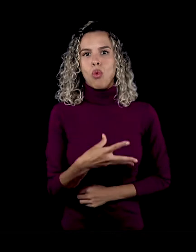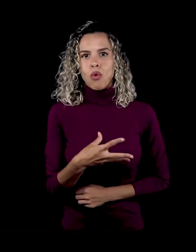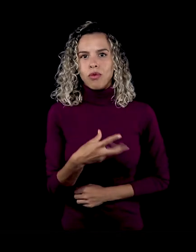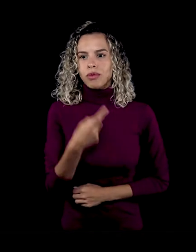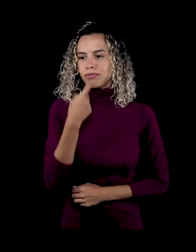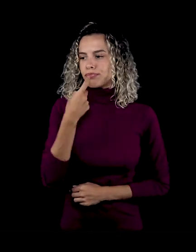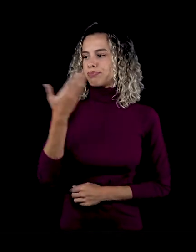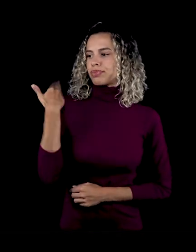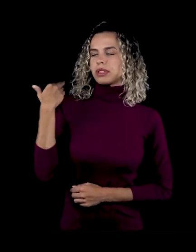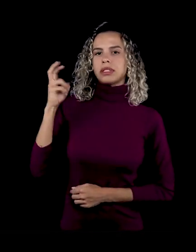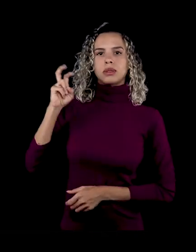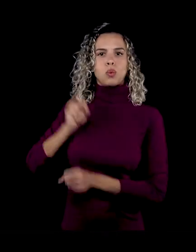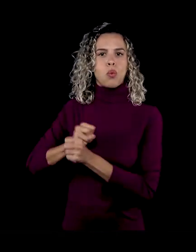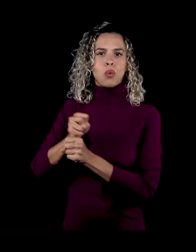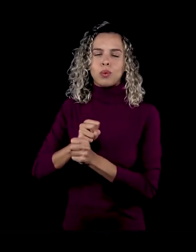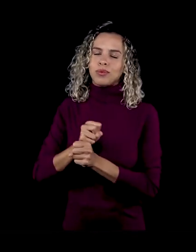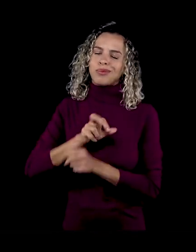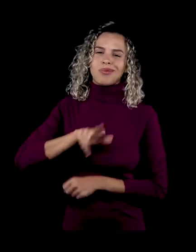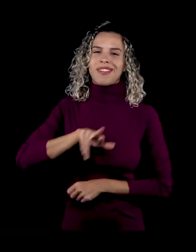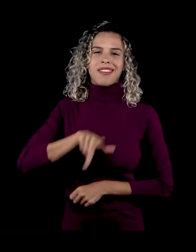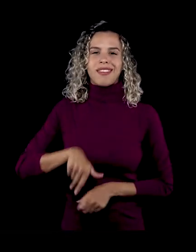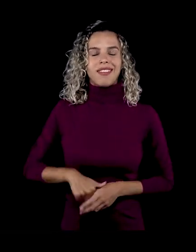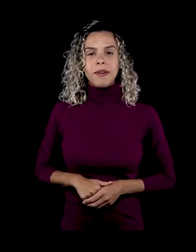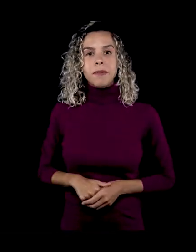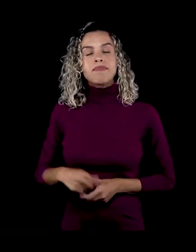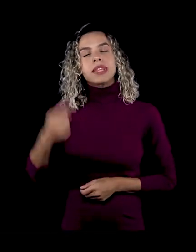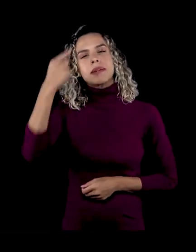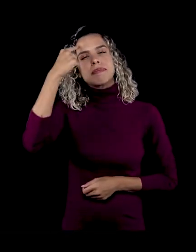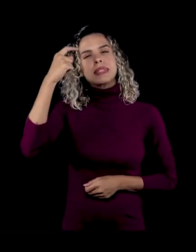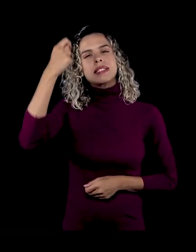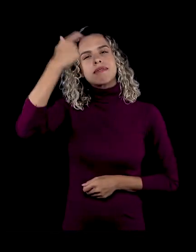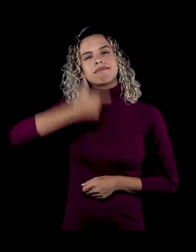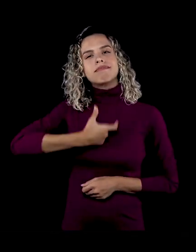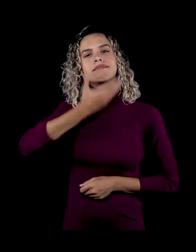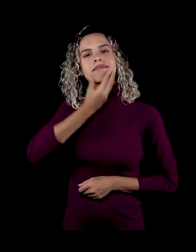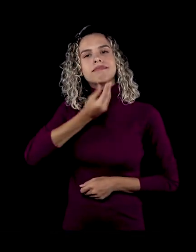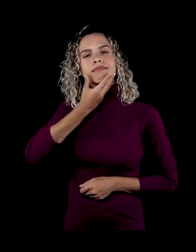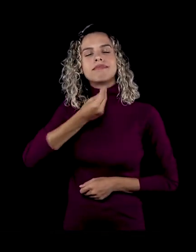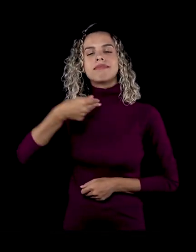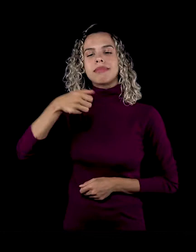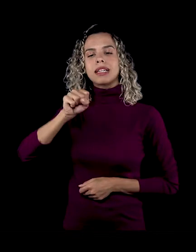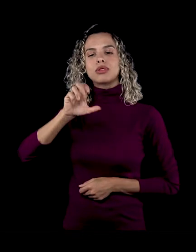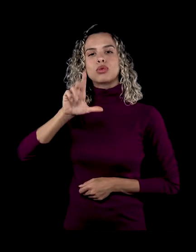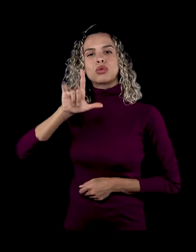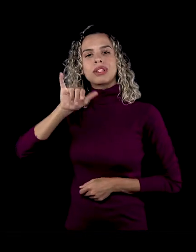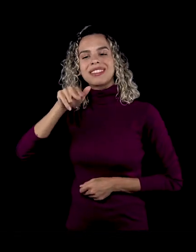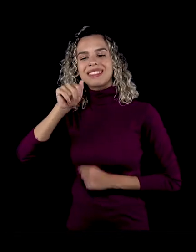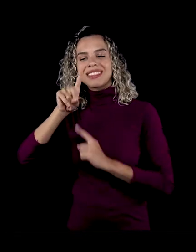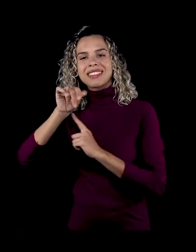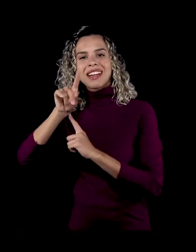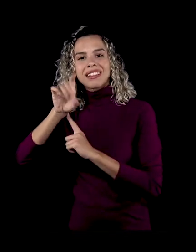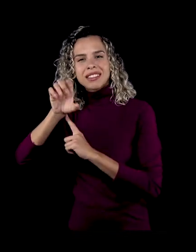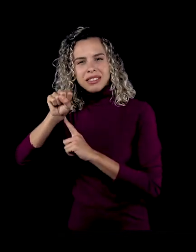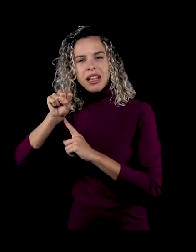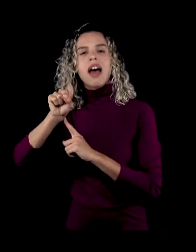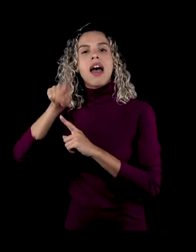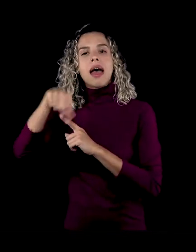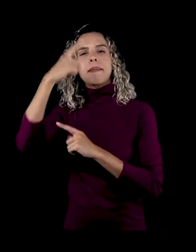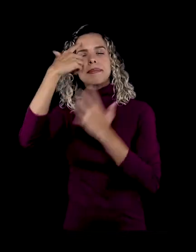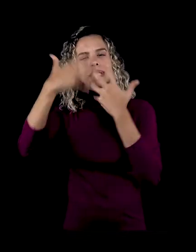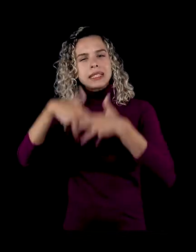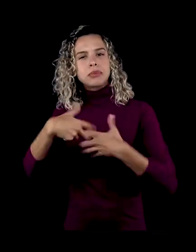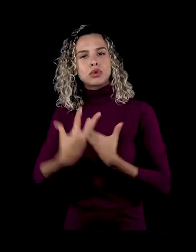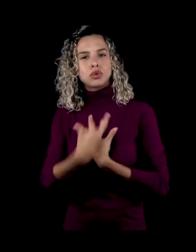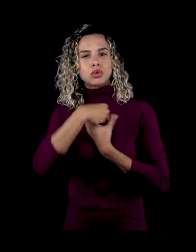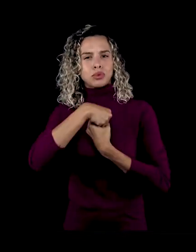nesses últimos cinco anos, né? Se pensar essa masculinidade e fazer esse pensamento subjetivo